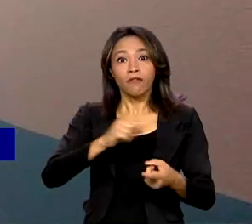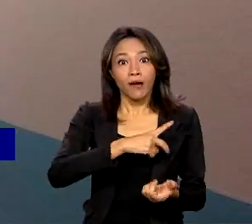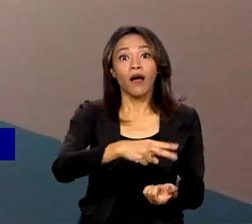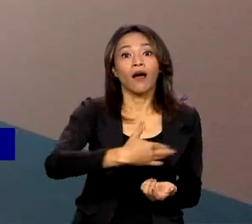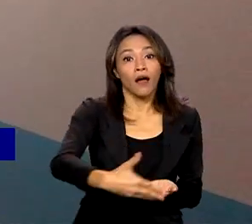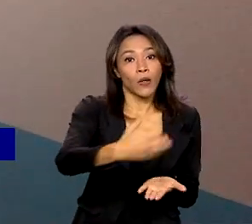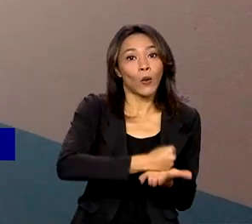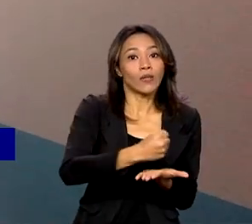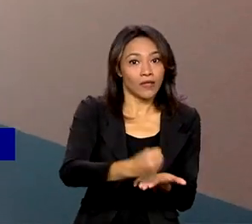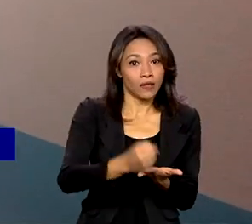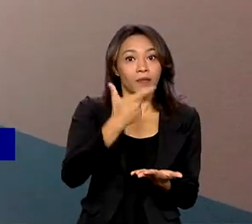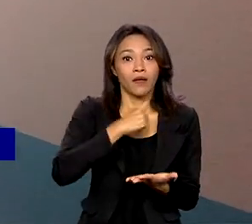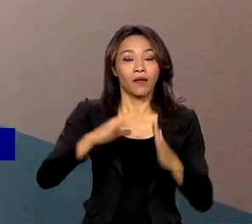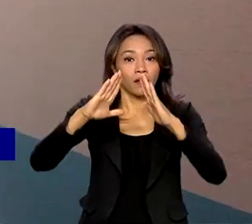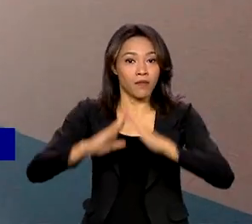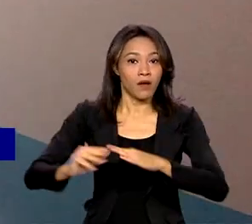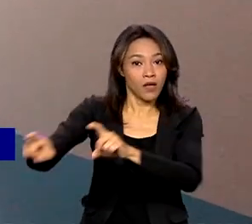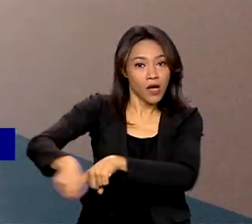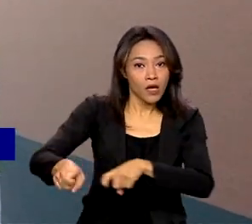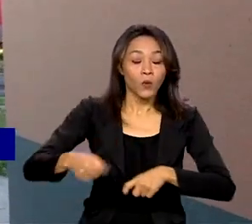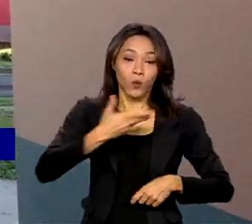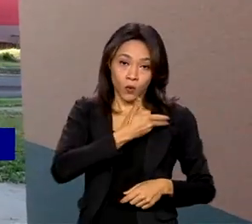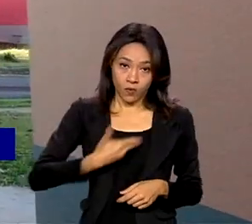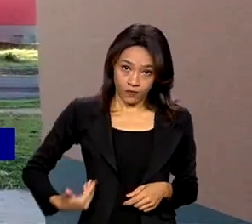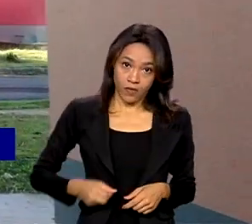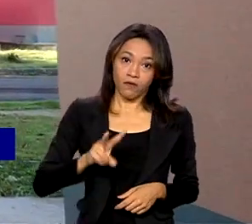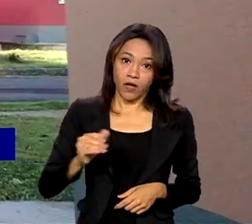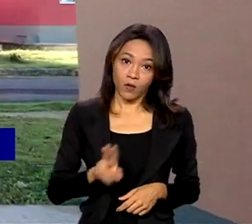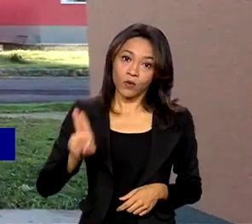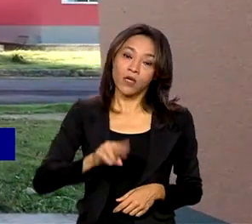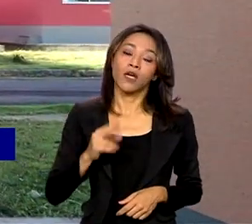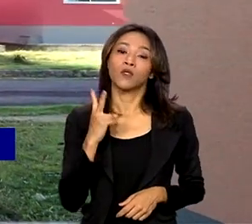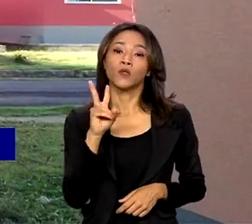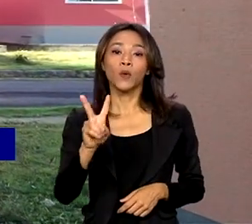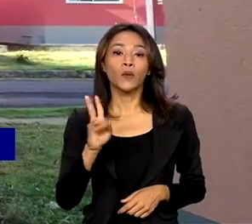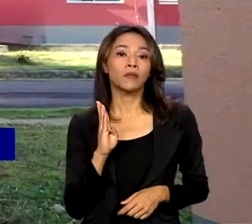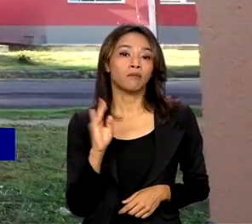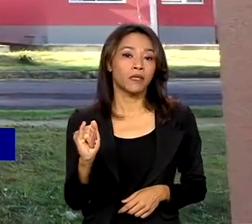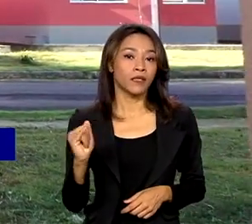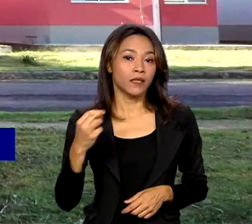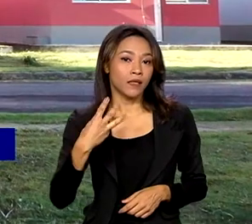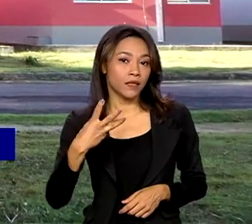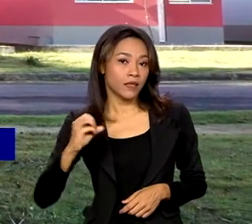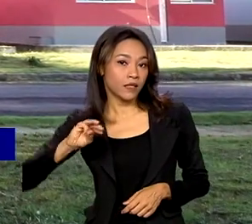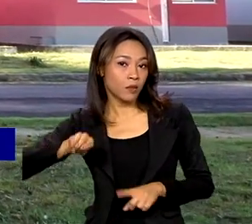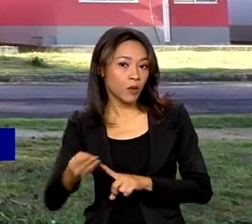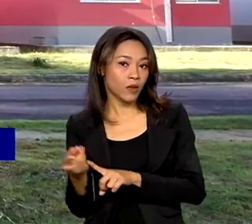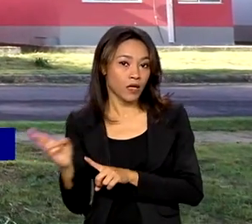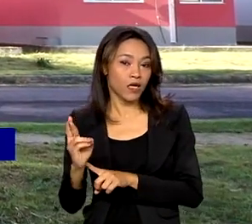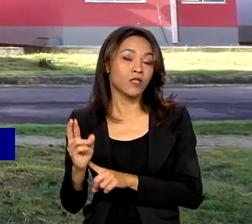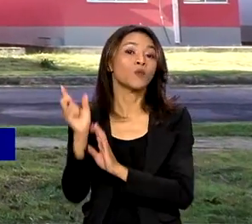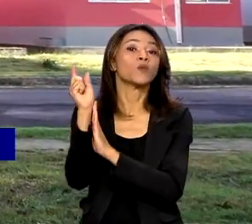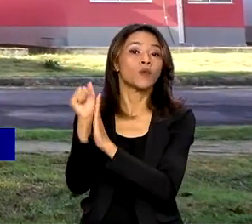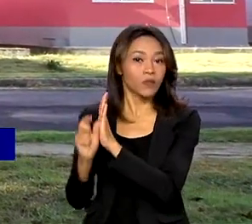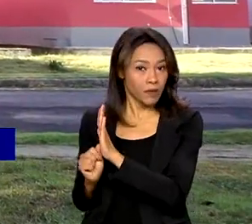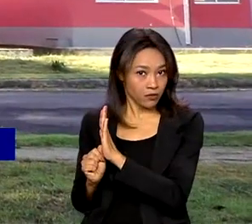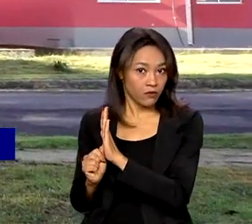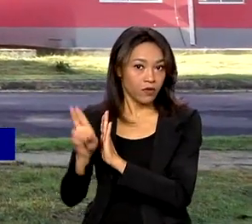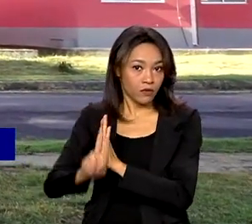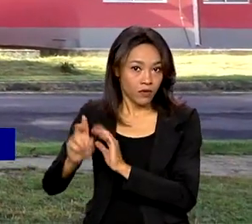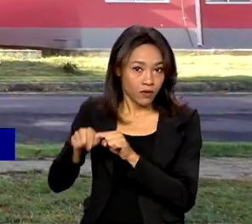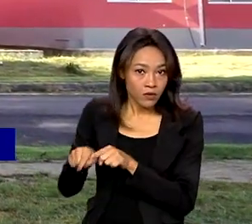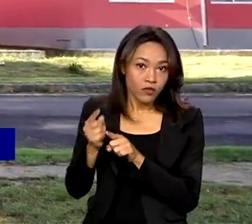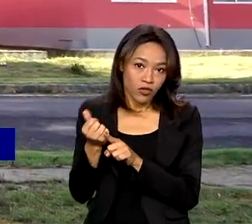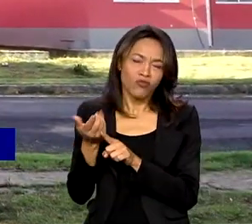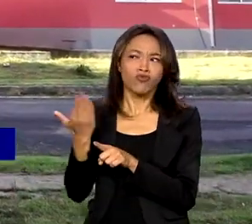ano. Para isso, o governo vai usar R$ 2,3 bilhões do orçamento. As regras já